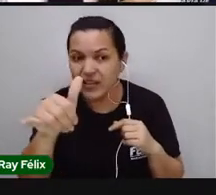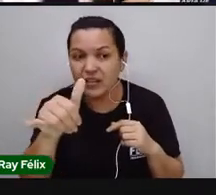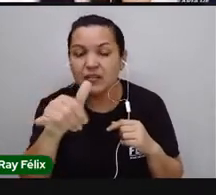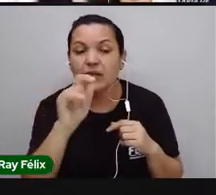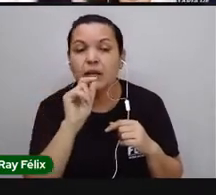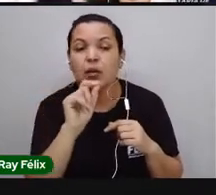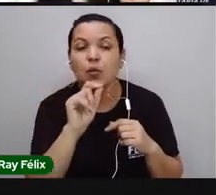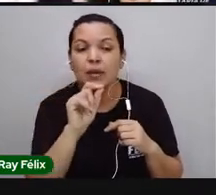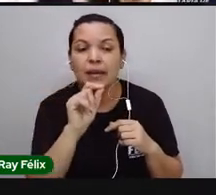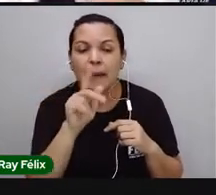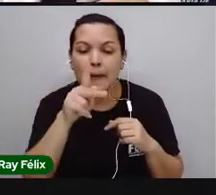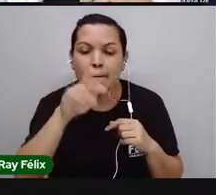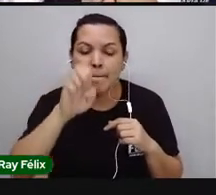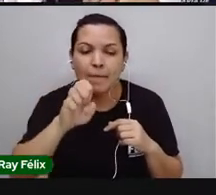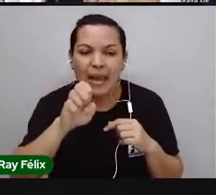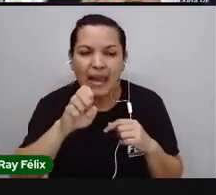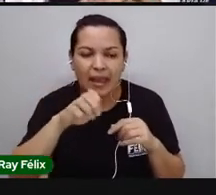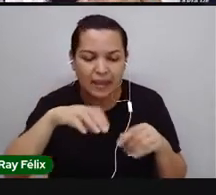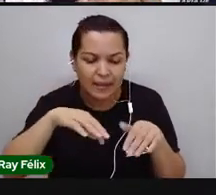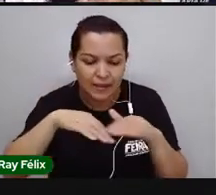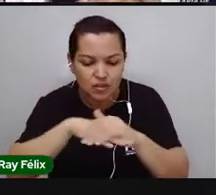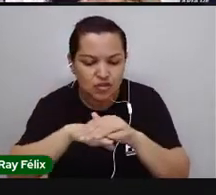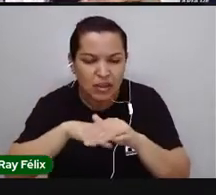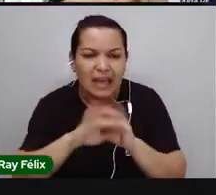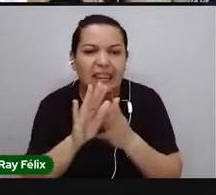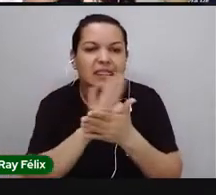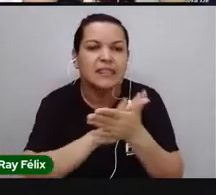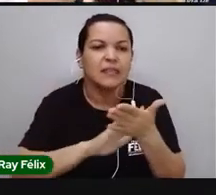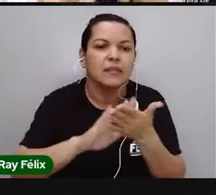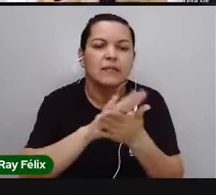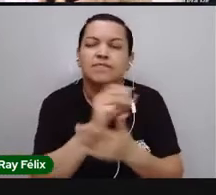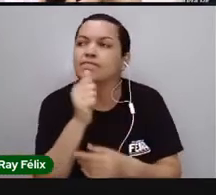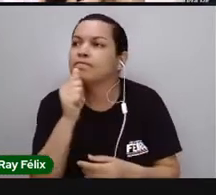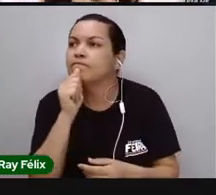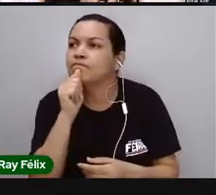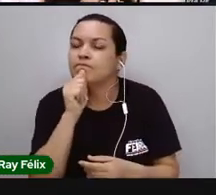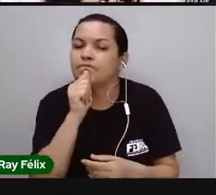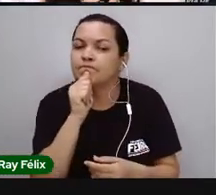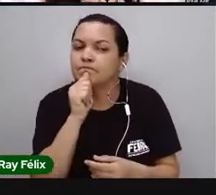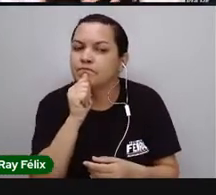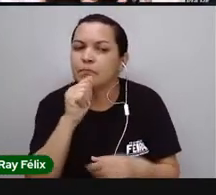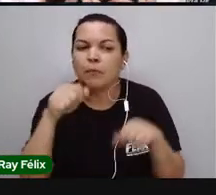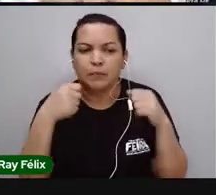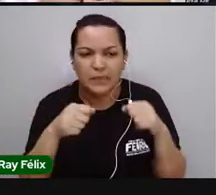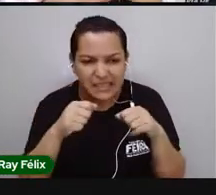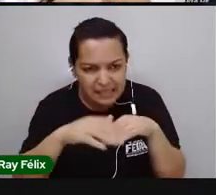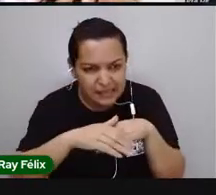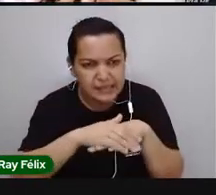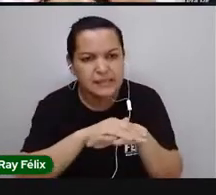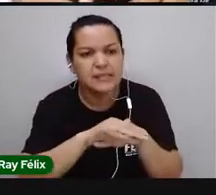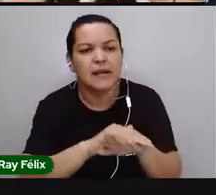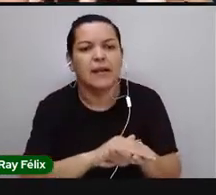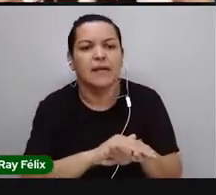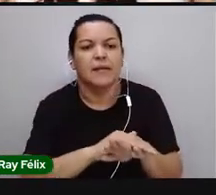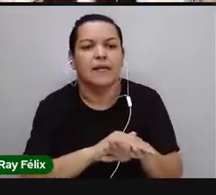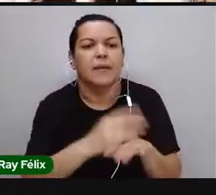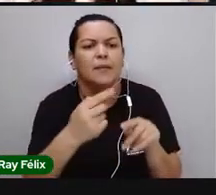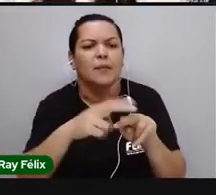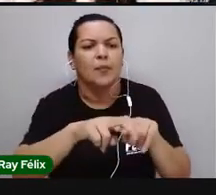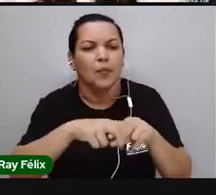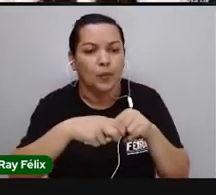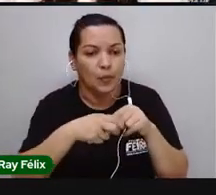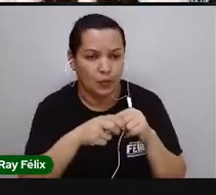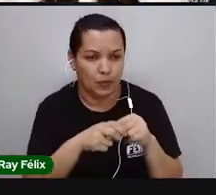descalço, sempre andar calçado. Por quê, pró? Porque, a